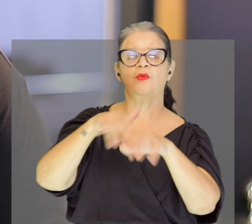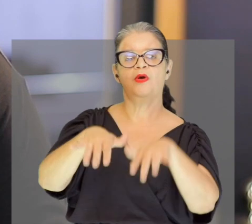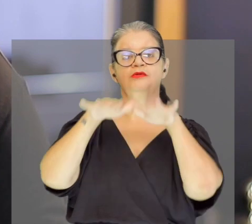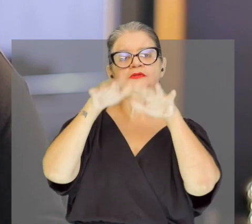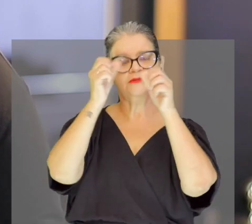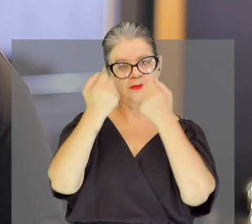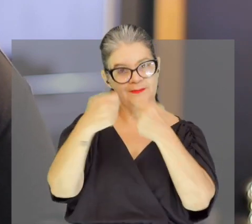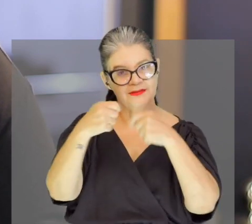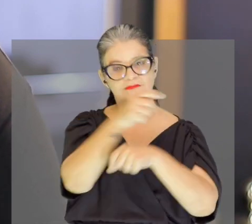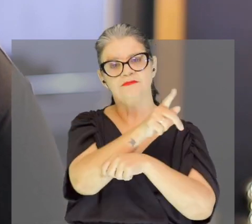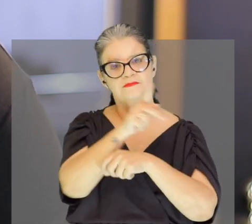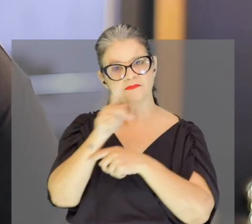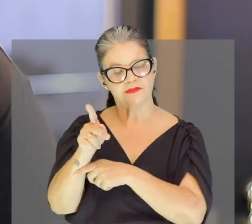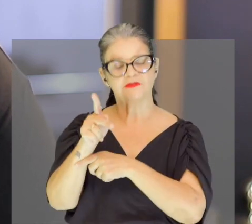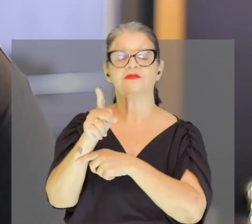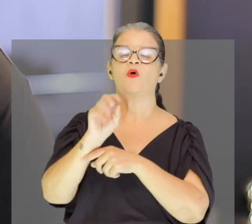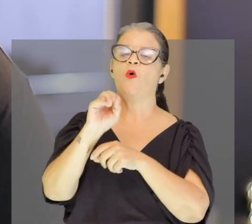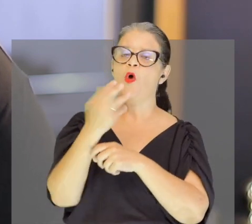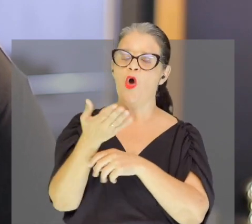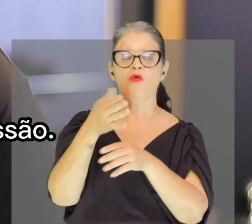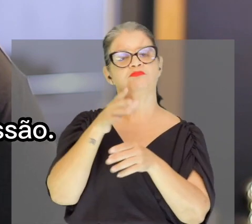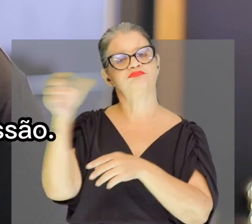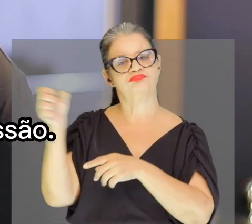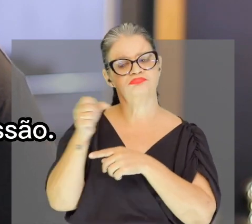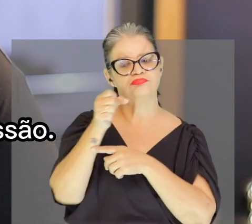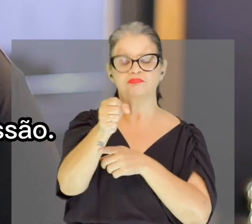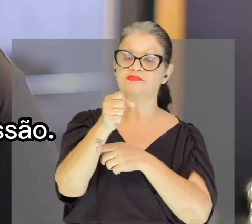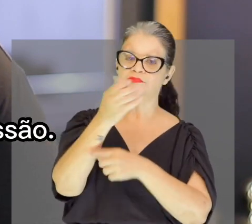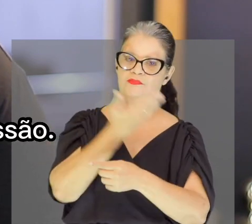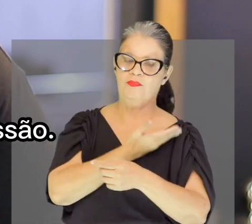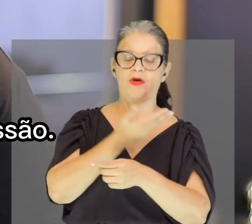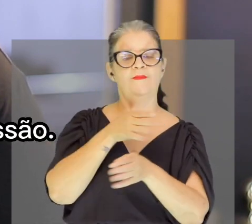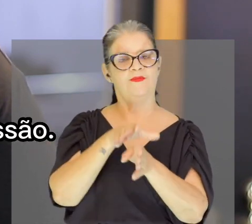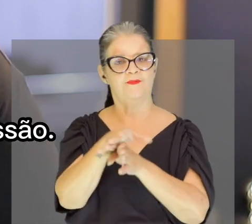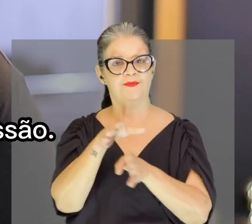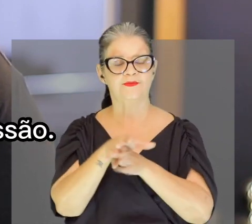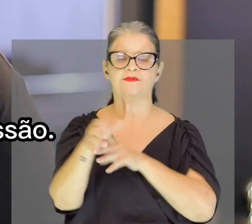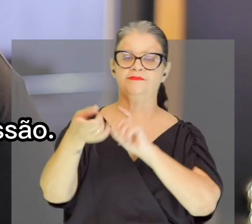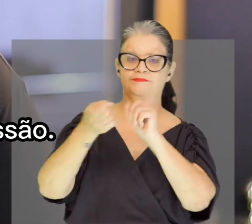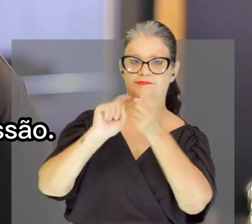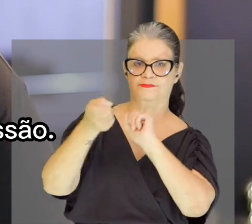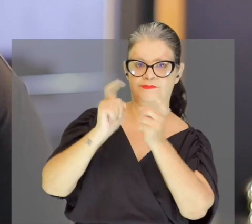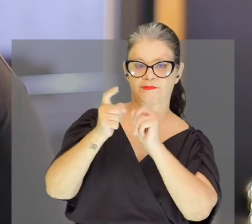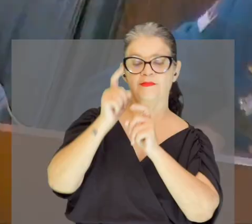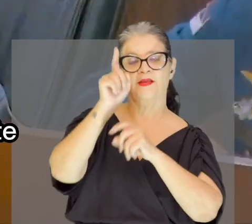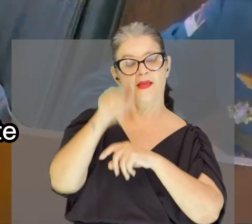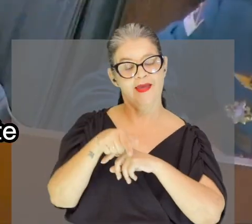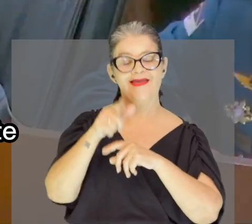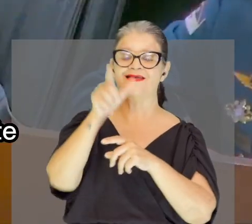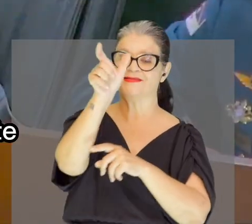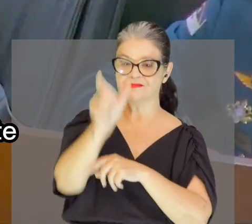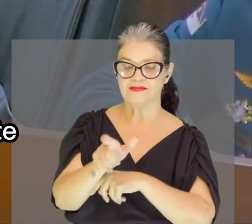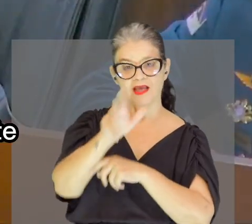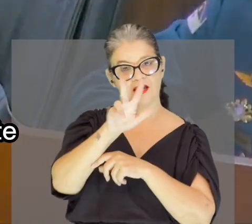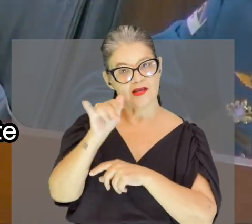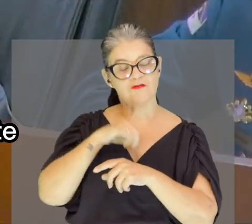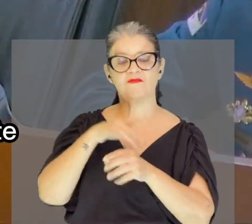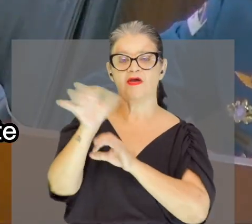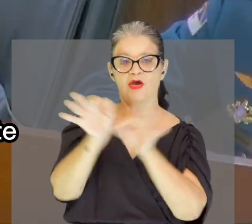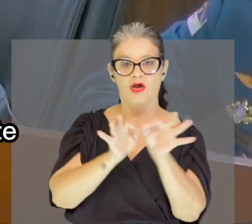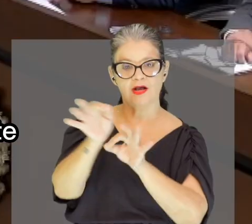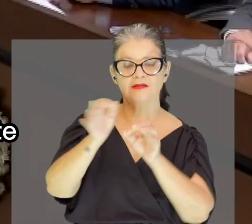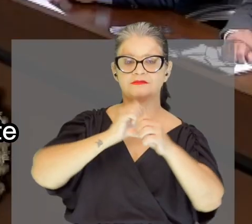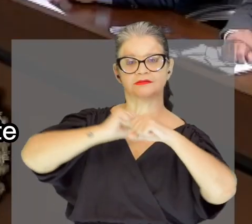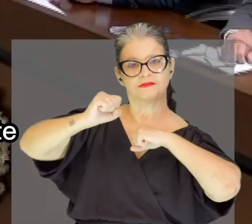audiência deve presidi-la. Ou então, indicar um colega para comandar a discussão. É essa figura que